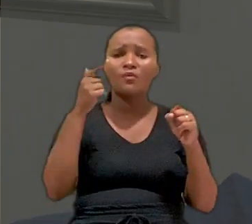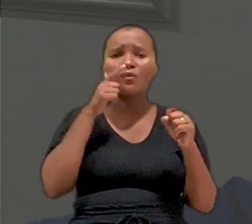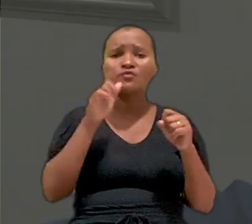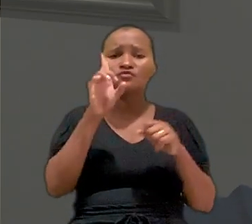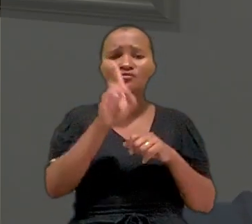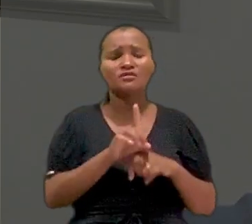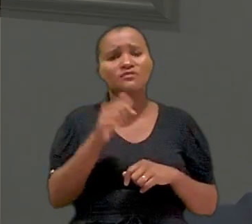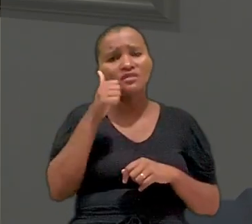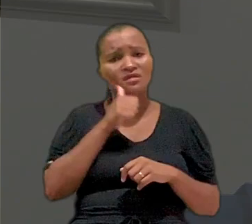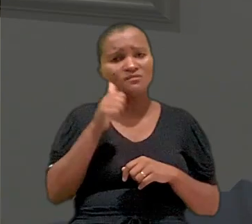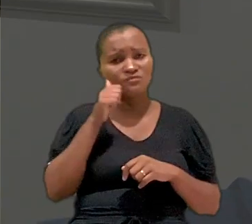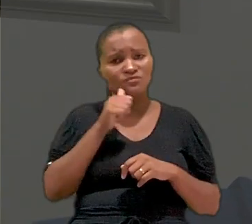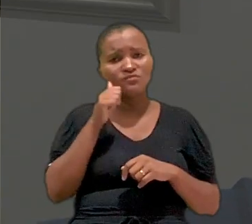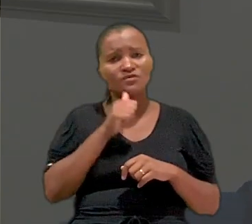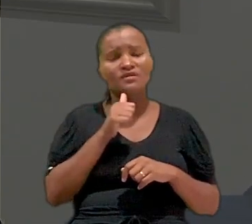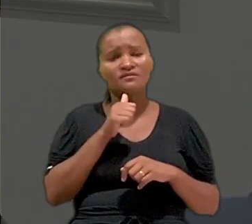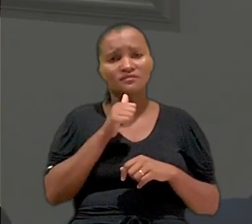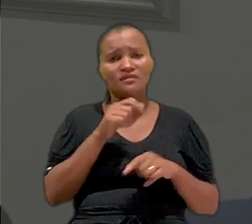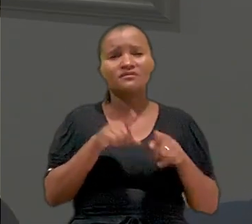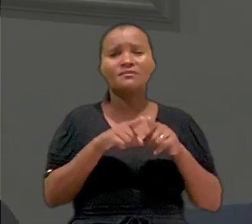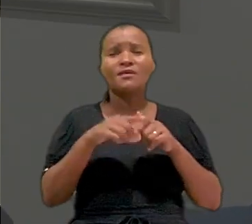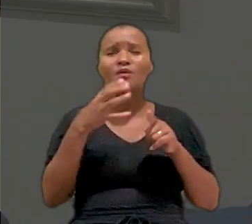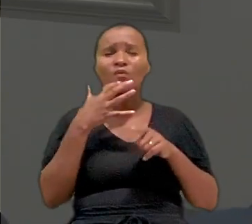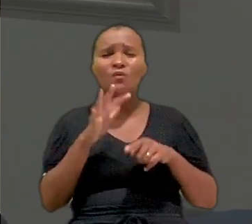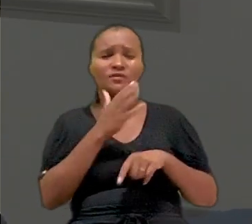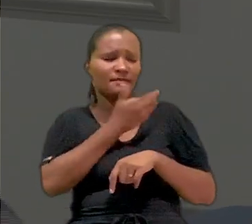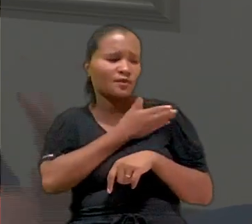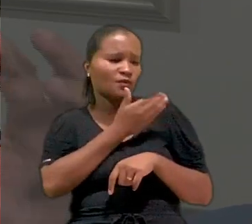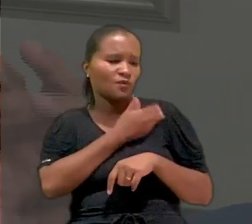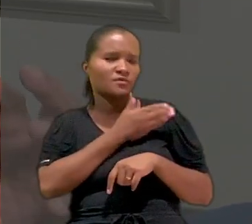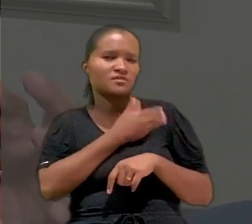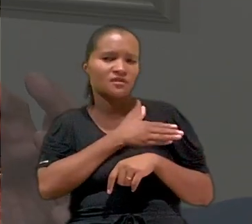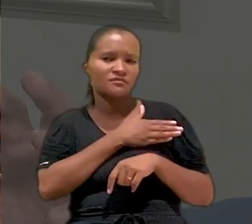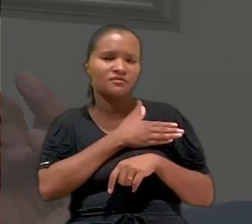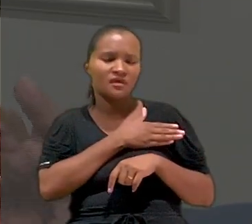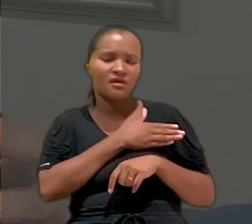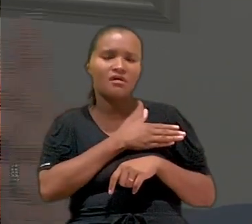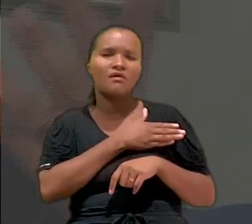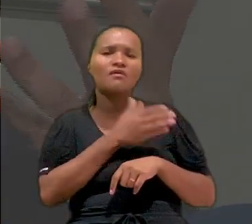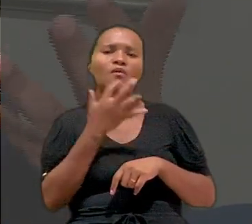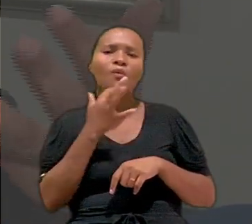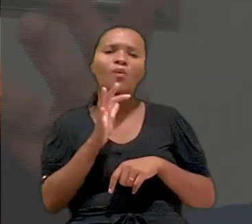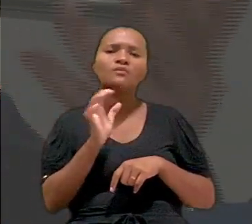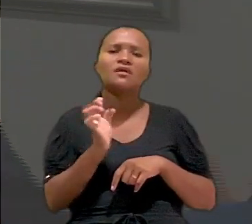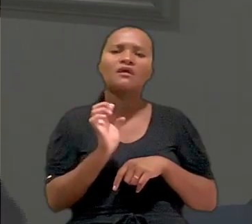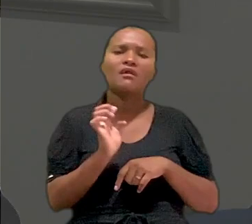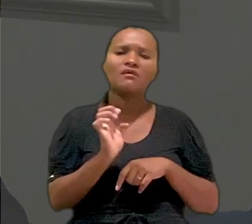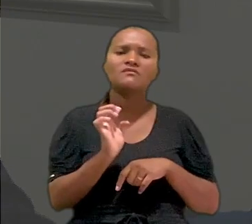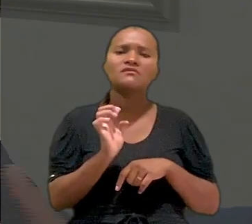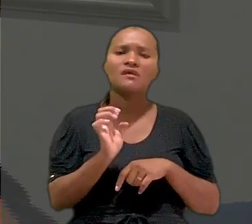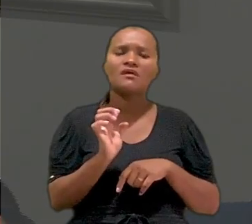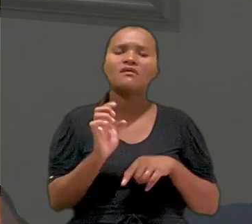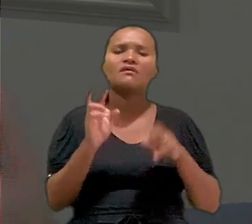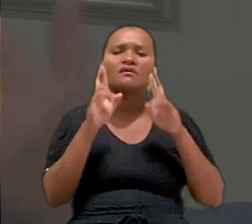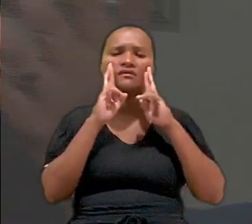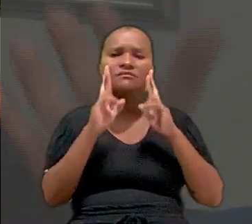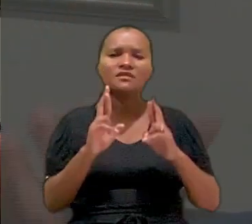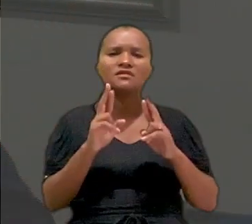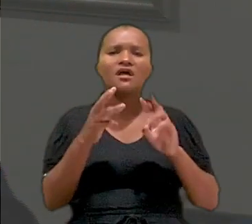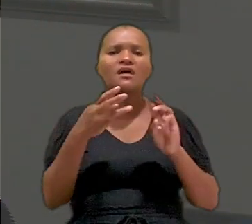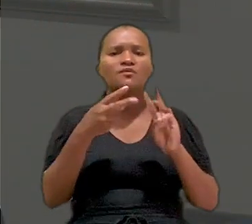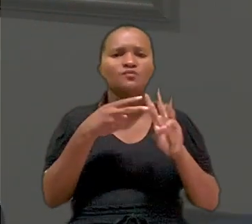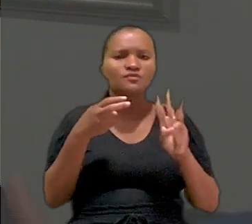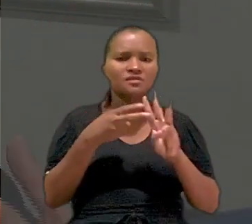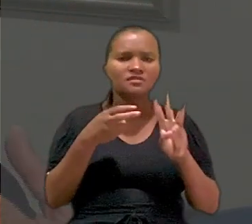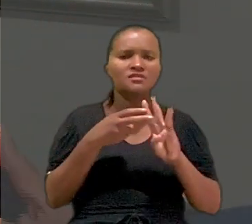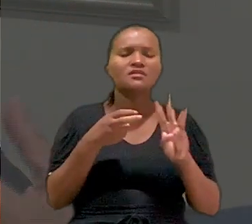garantir os direitos das mulheres, contra o preconceito e discriminação, contra gays, respeitar